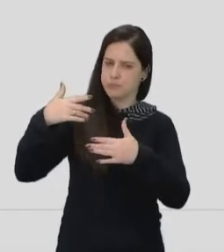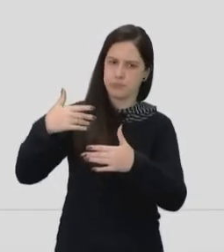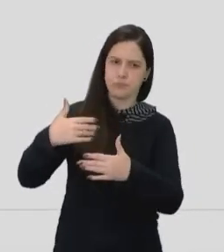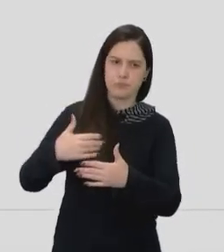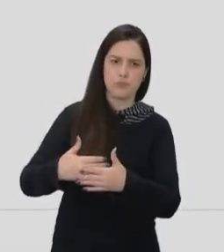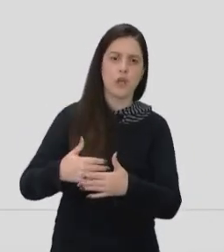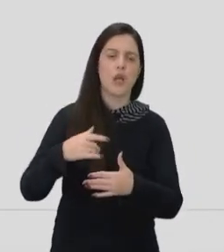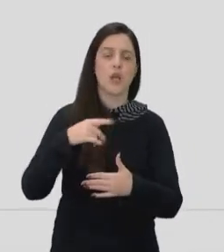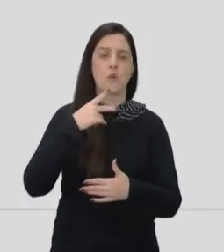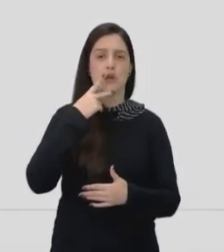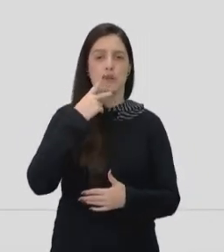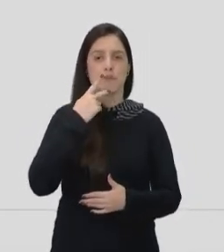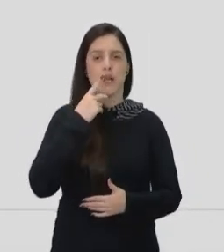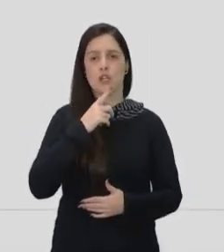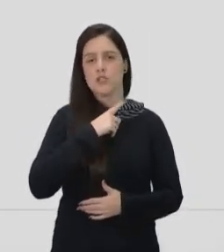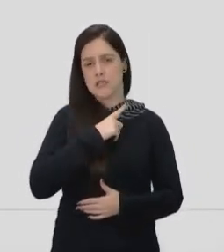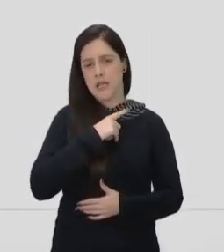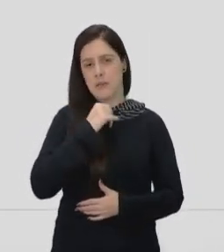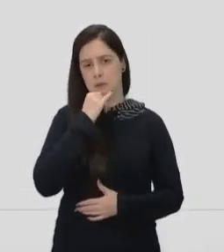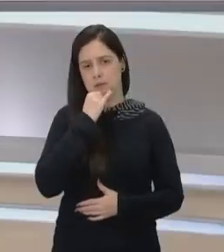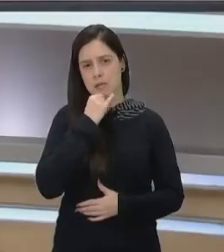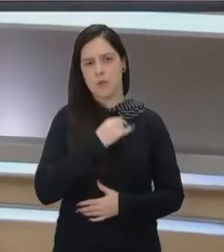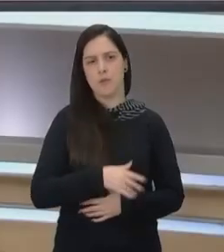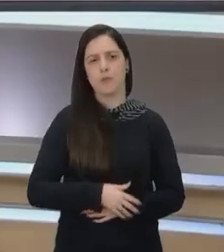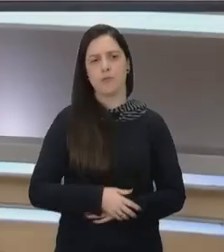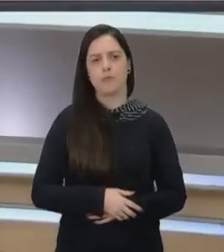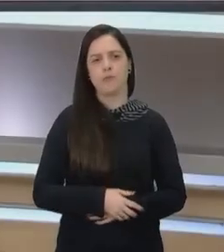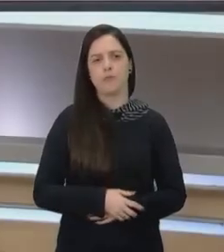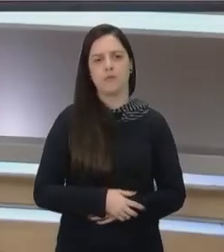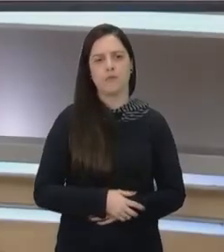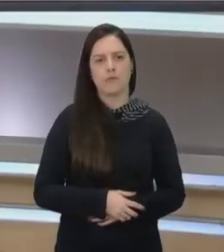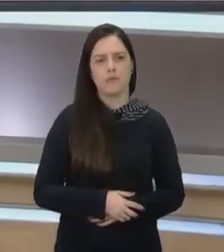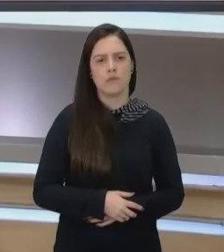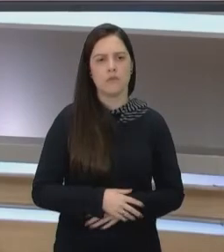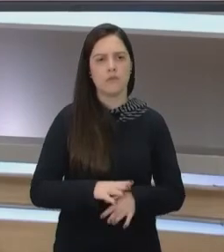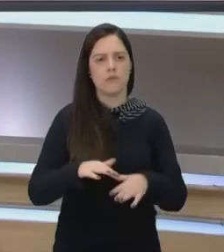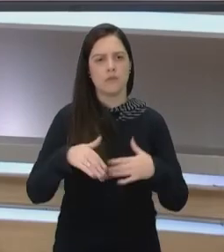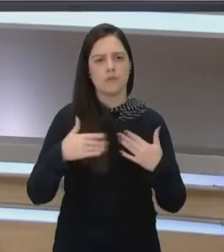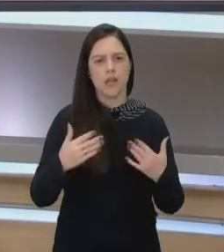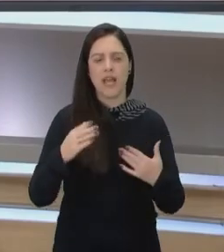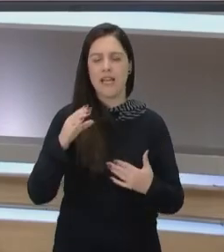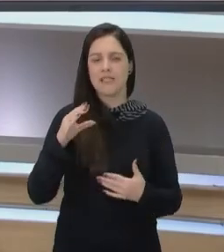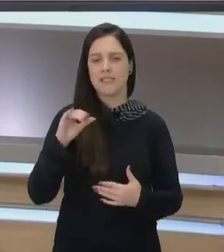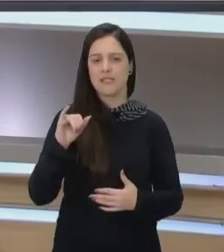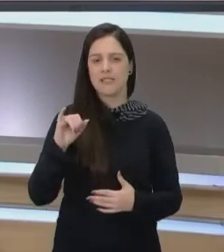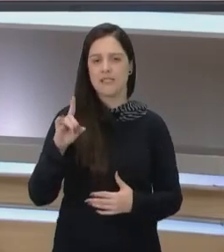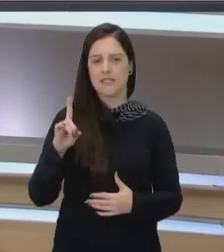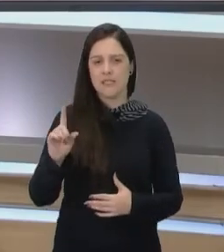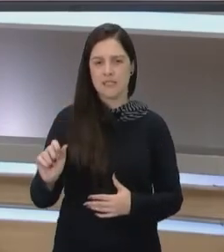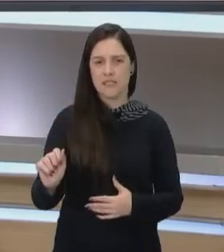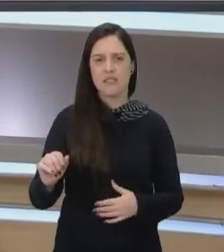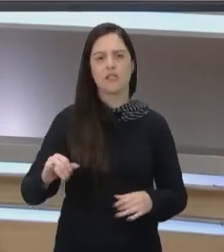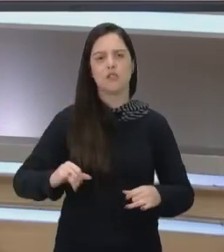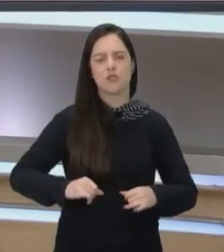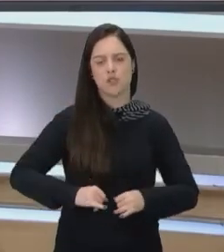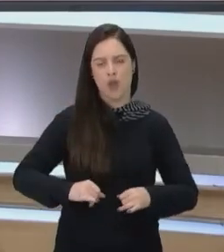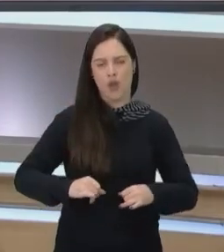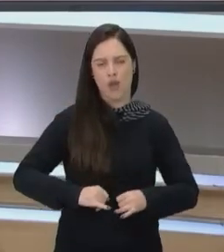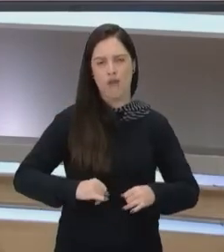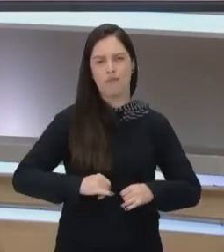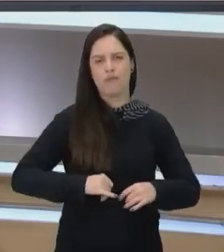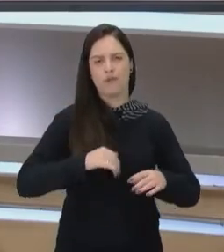Então, assim, quando a gente pensa, por exemplo, que a Sida sofre violência